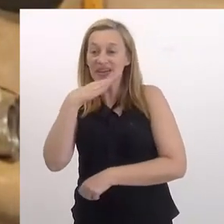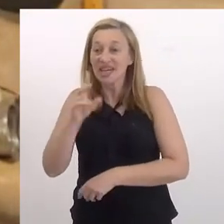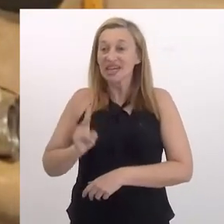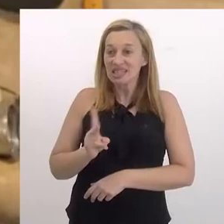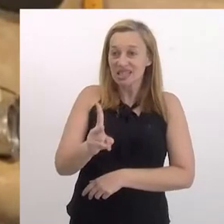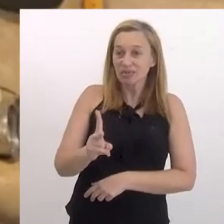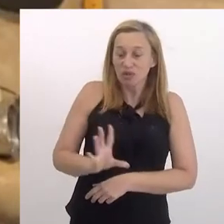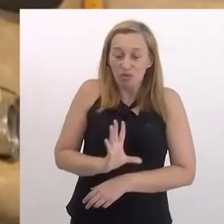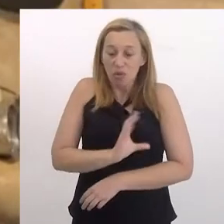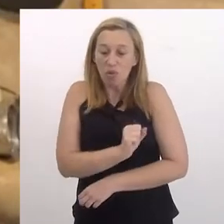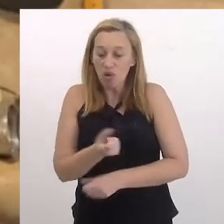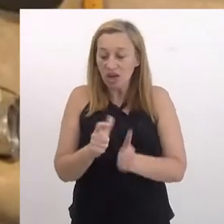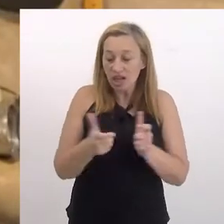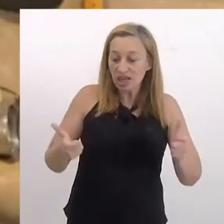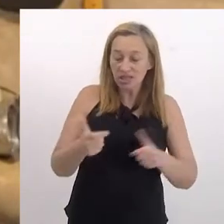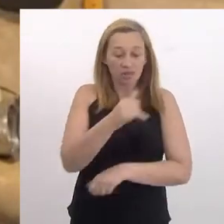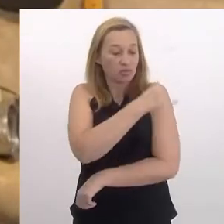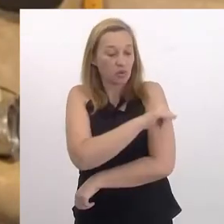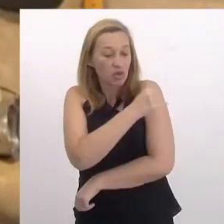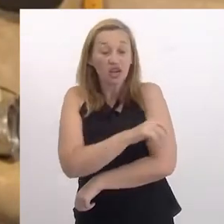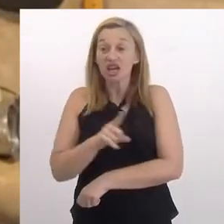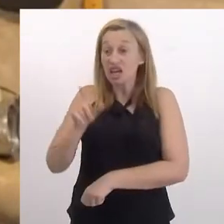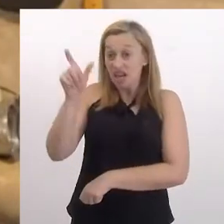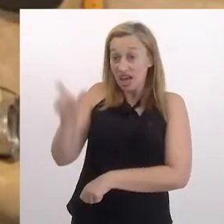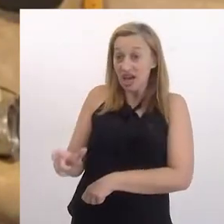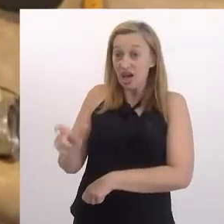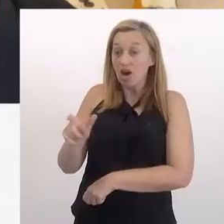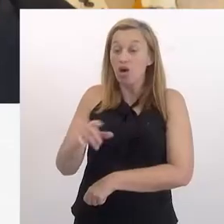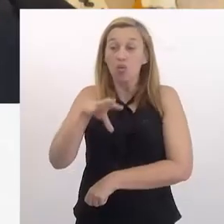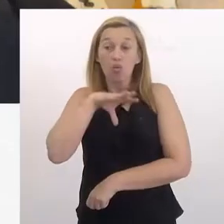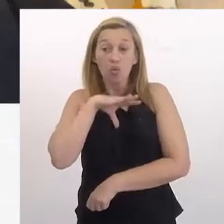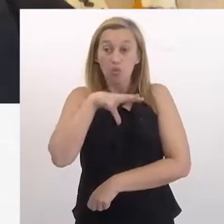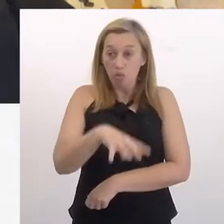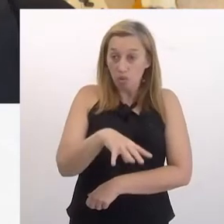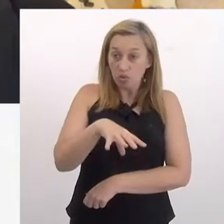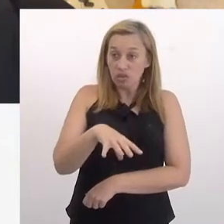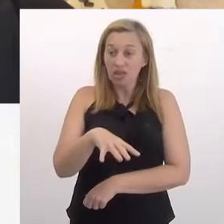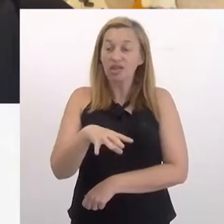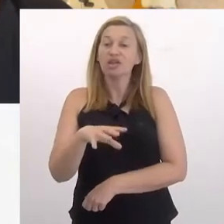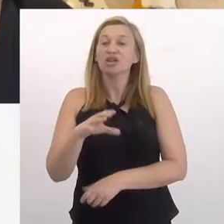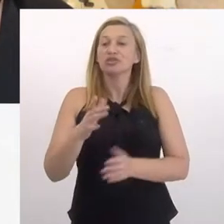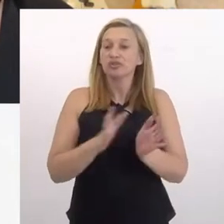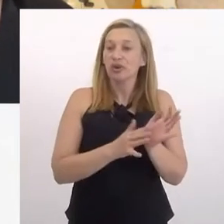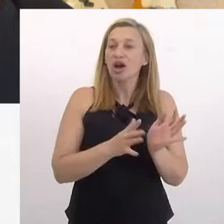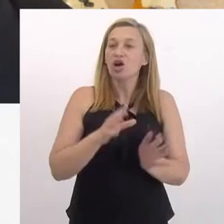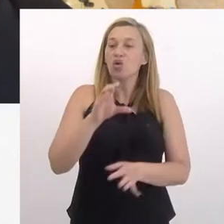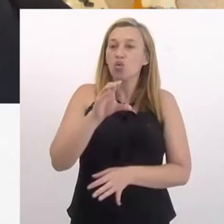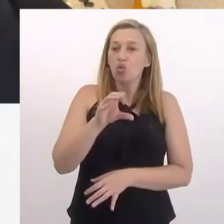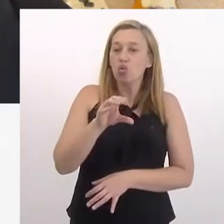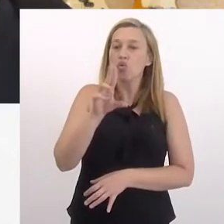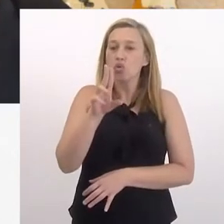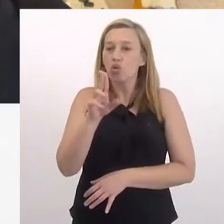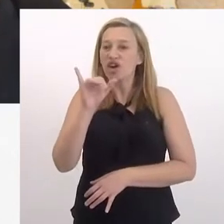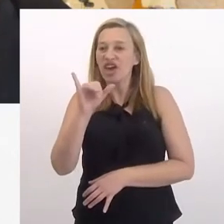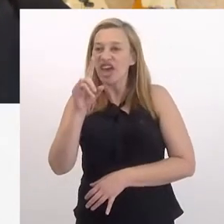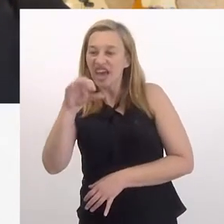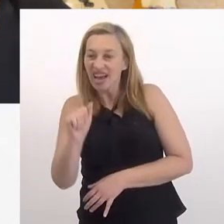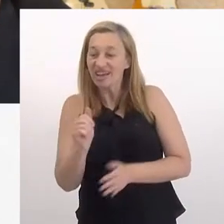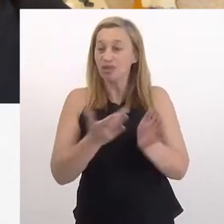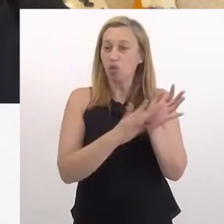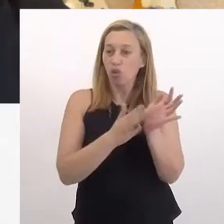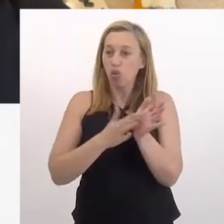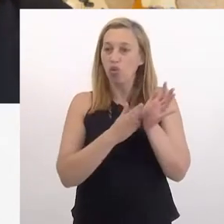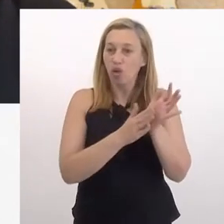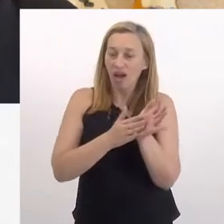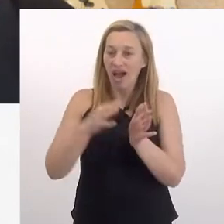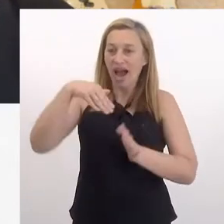sempre teve uma paixão muito grande pelo Rio. Ele era português, mas ele tocava cuica e tinha um grupo de samba